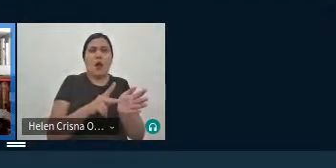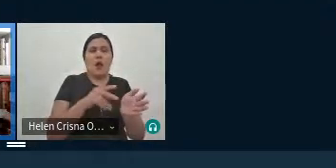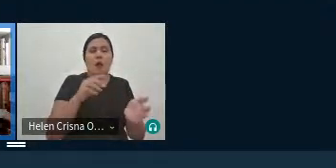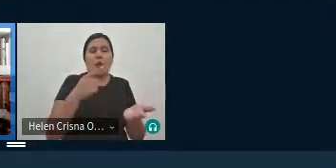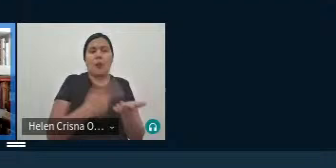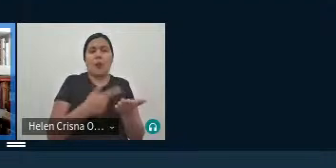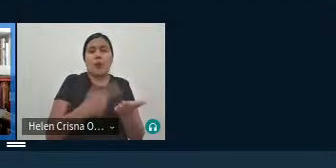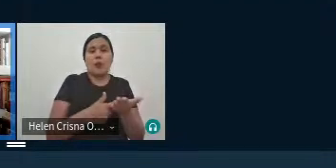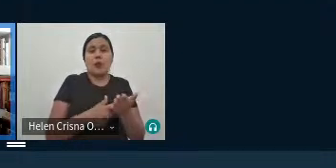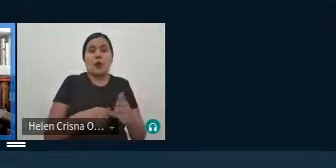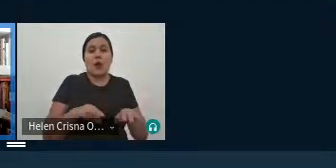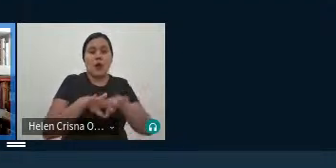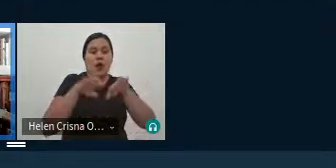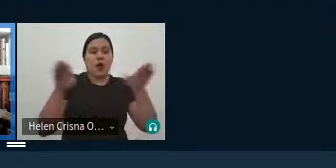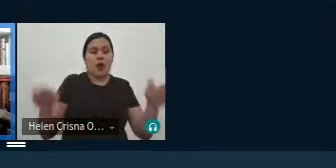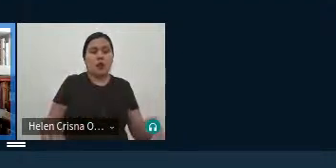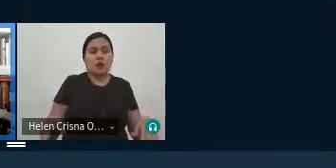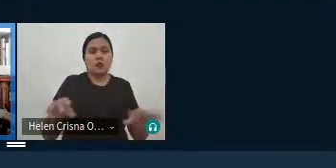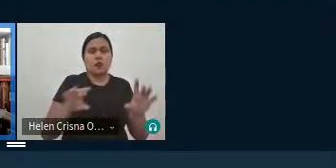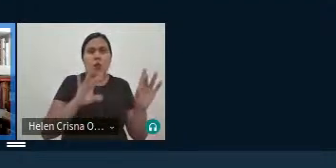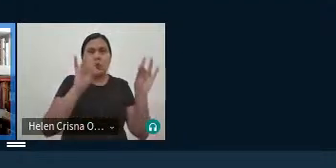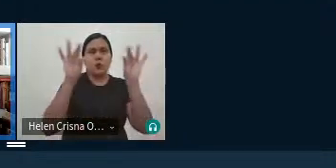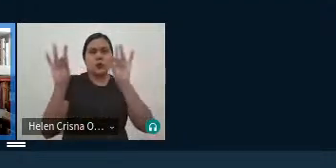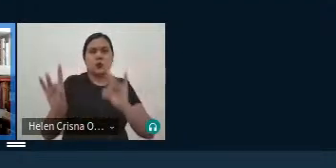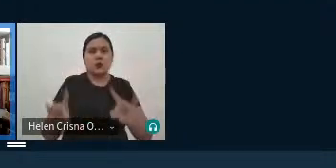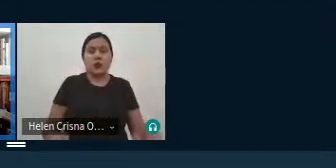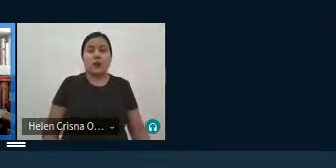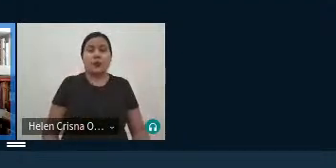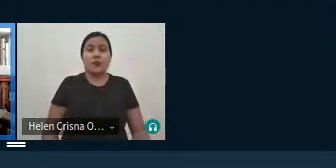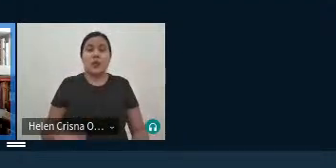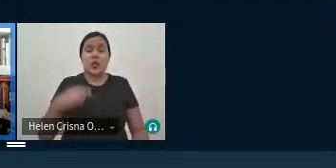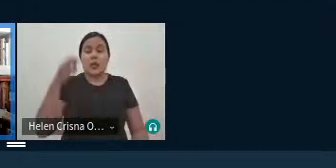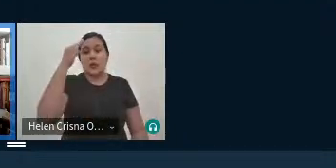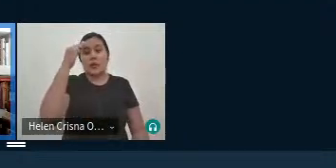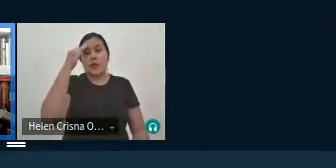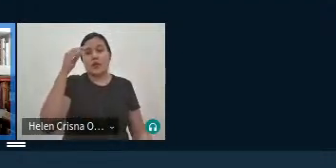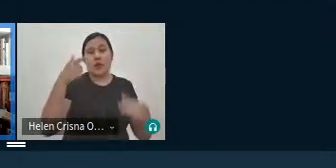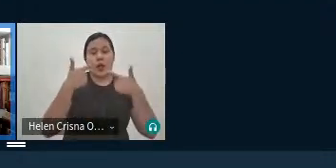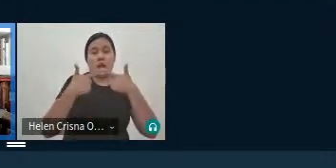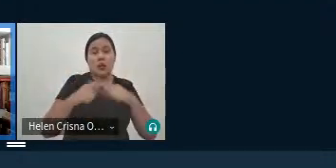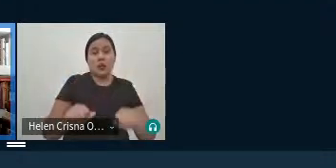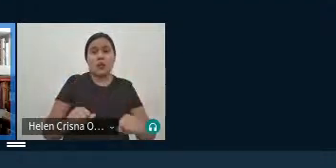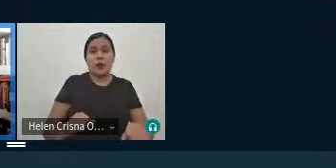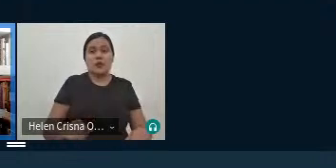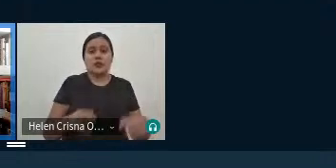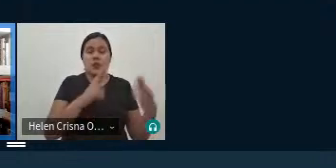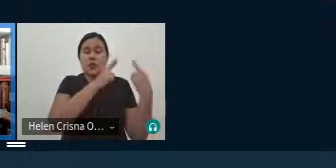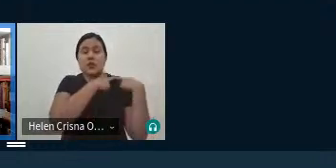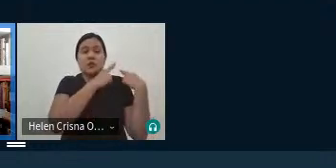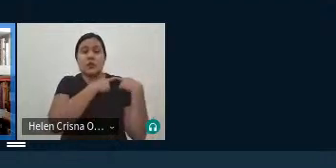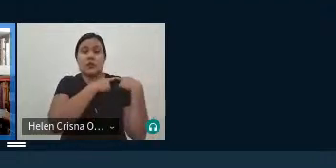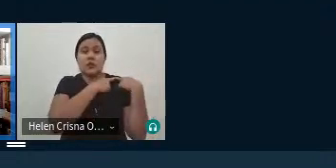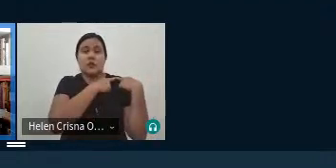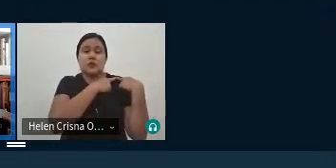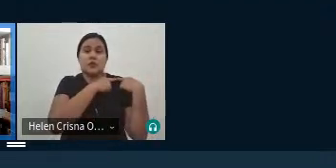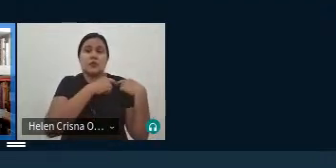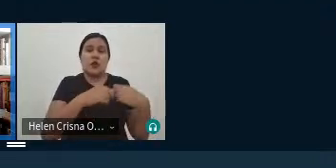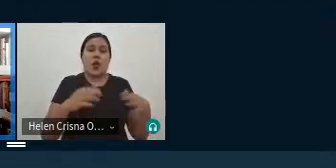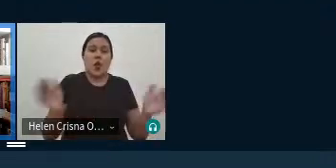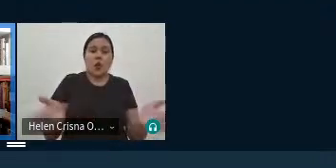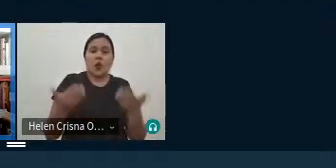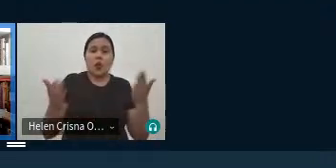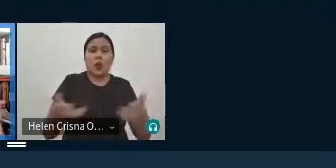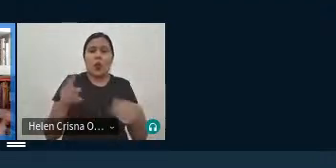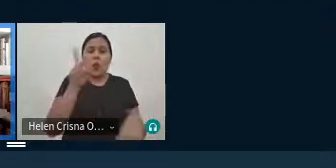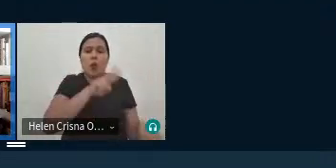nesta mesa virtual é importante ter em mente que a linguagem assume significativa a responsabilidade quando se trata de promover